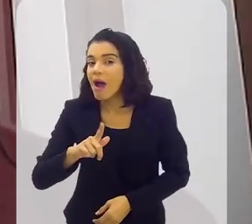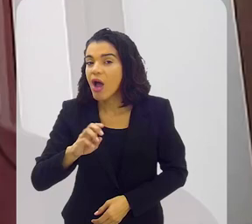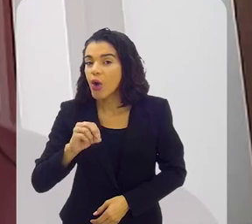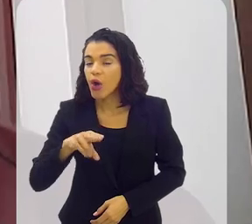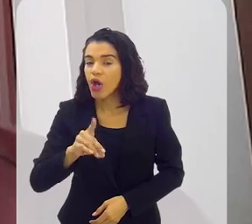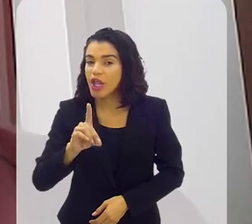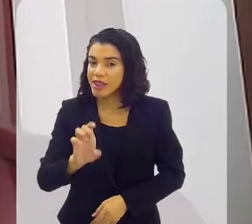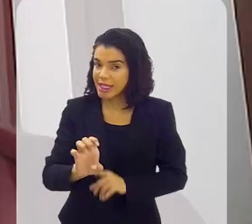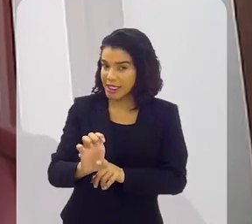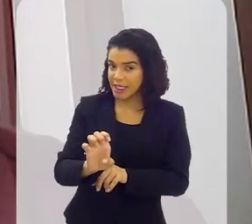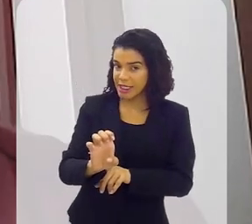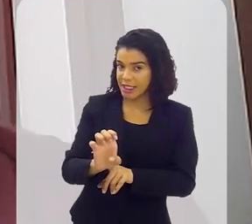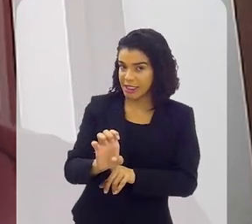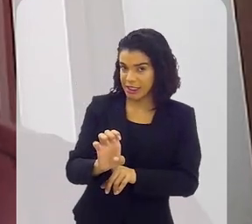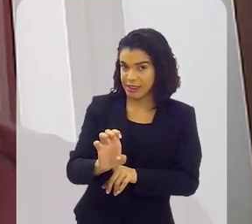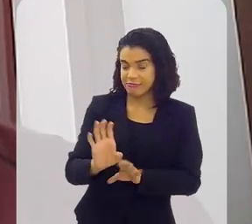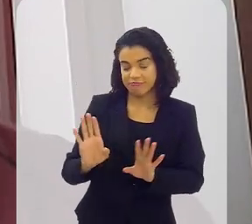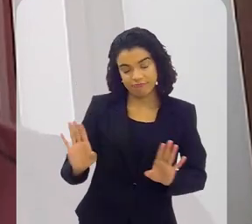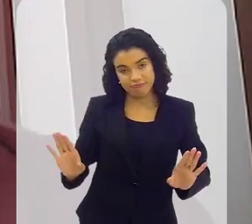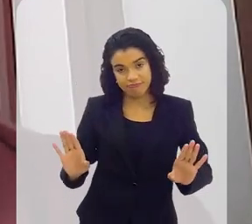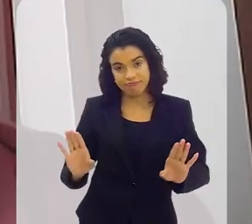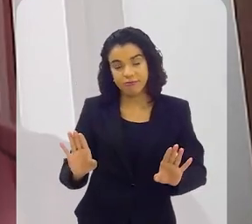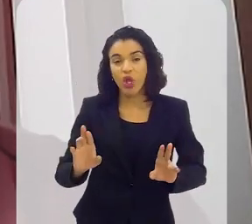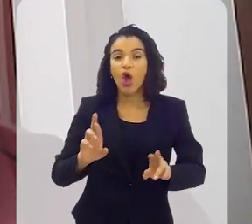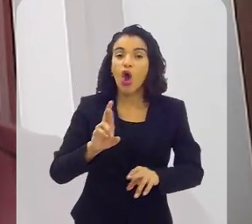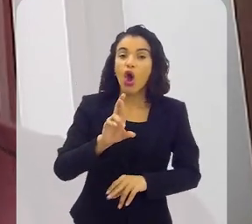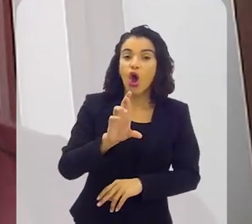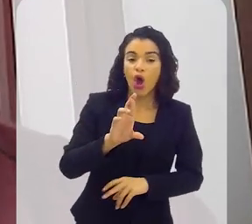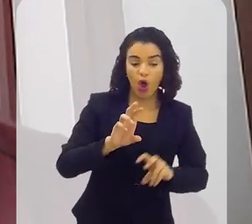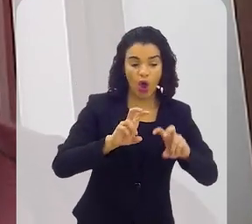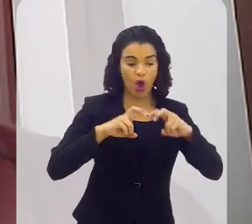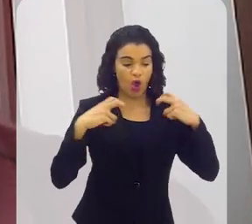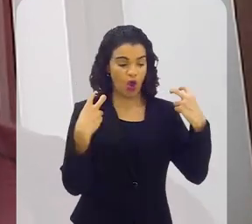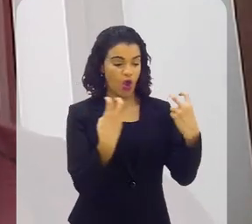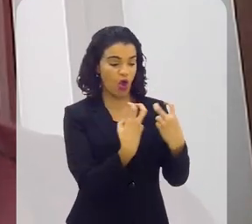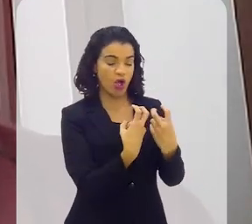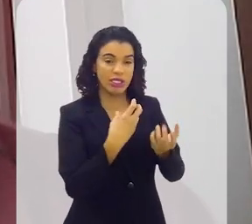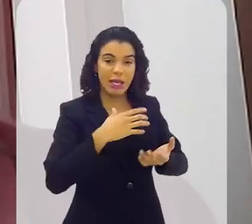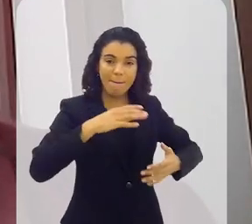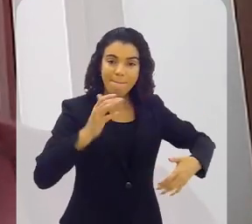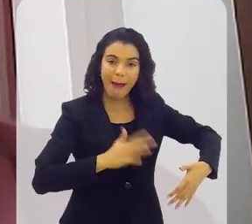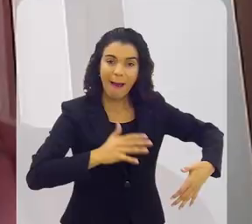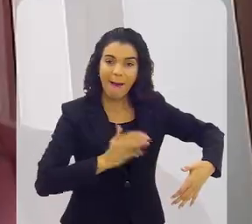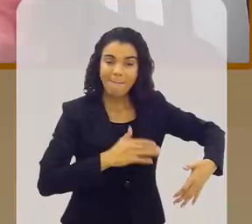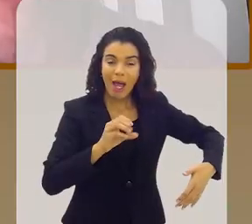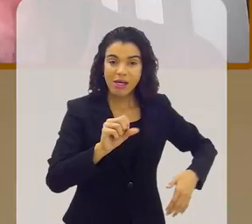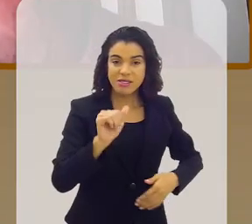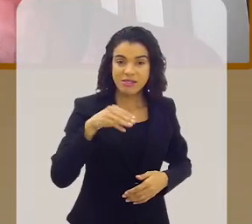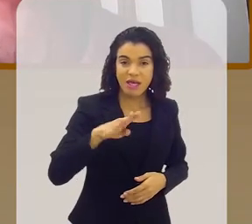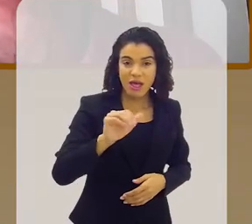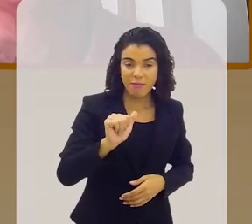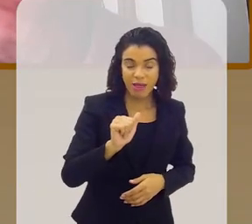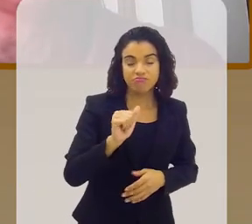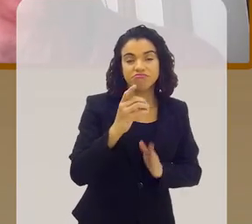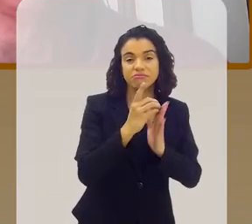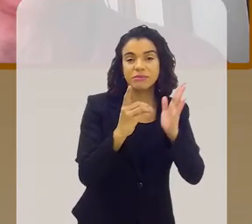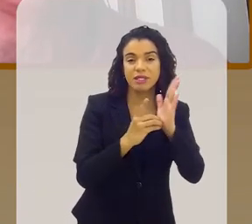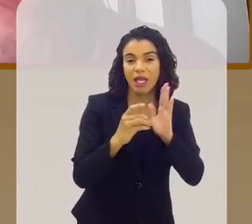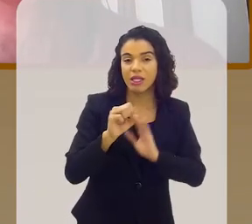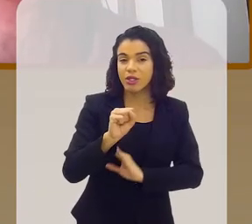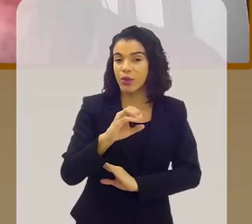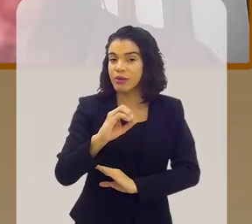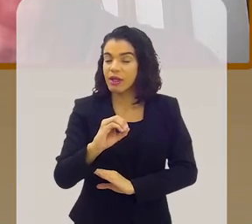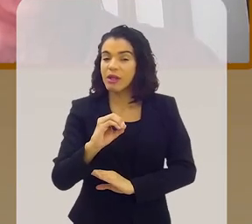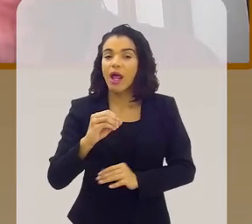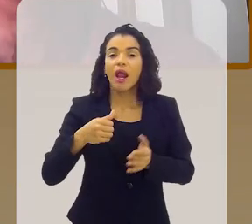nome disso é pagode. Por mais que o nome tenha se tornado maldito. Roda de Samba foi uma programação que tinha nos anos 70 no Rio. Início dos 80 também ainda